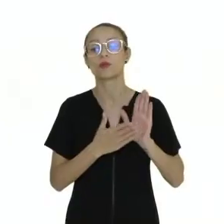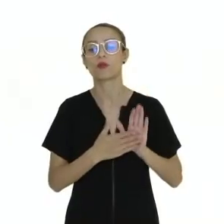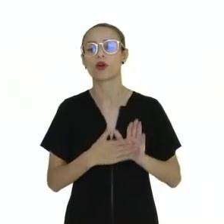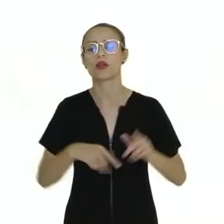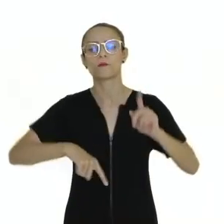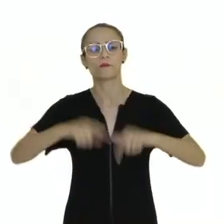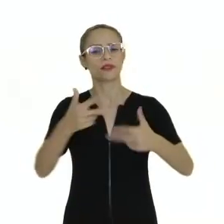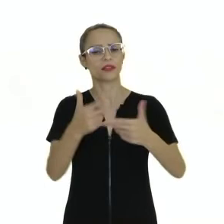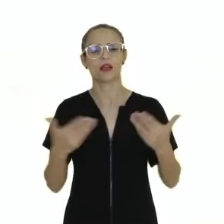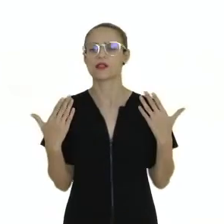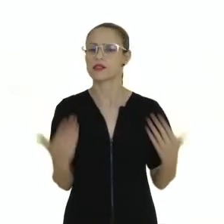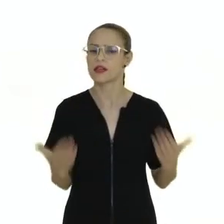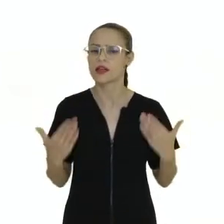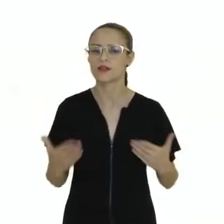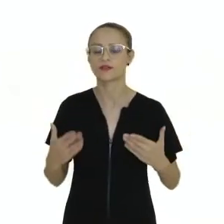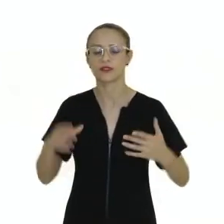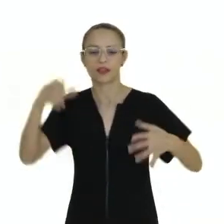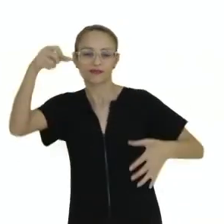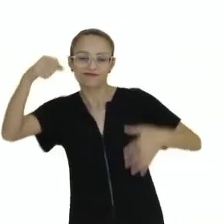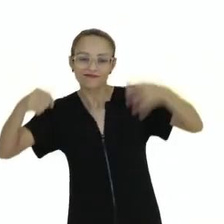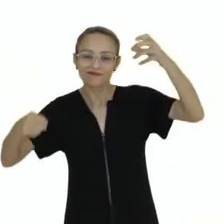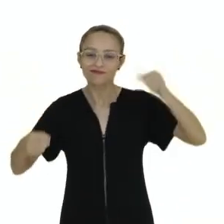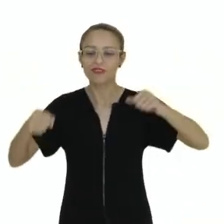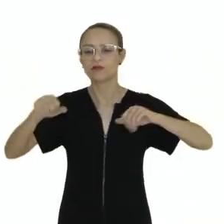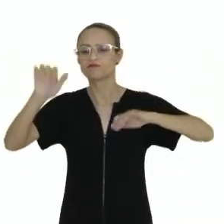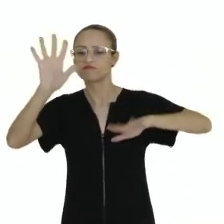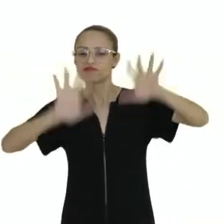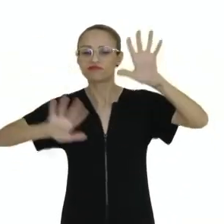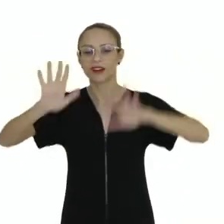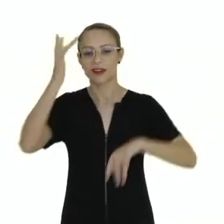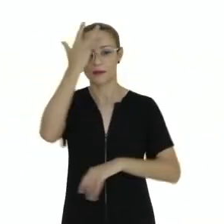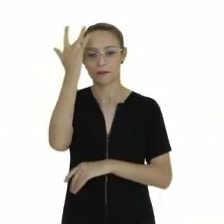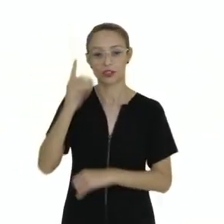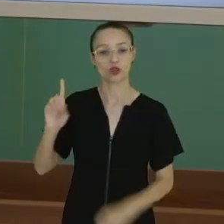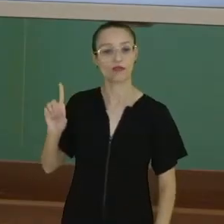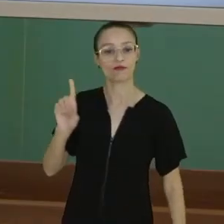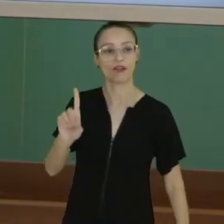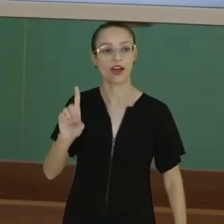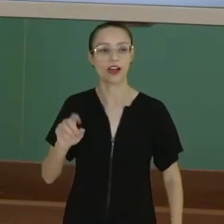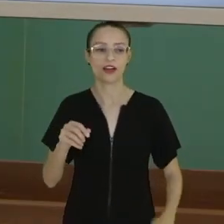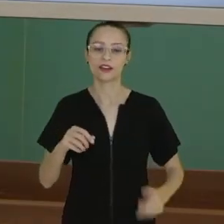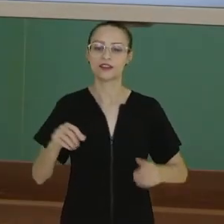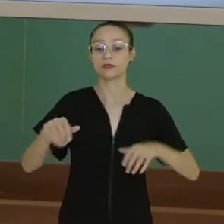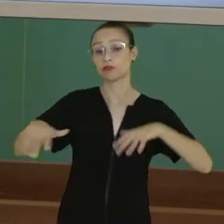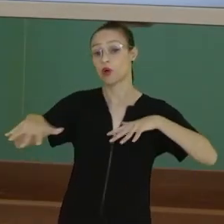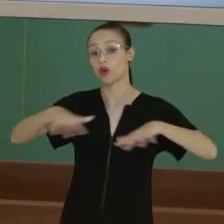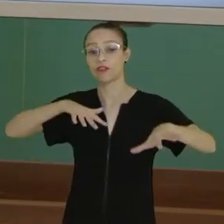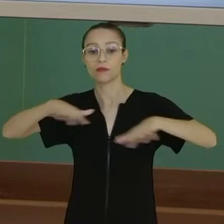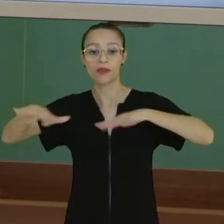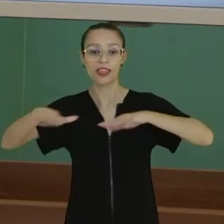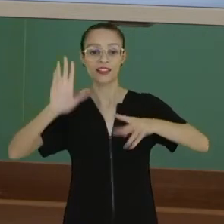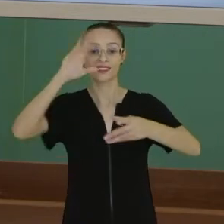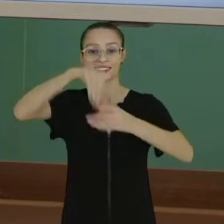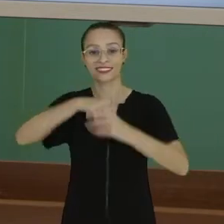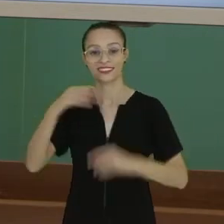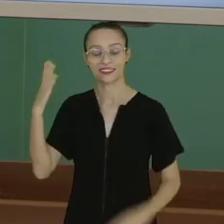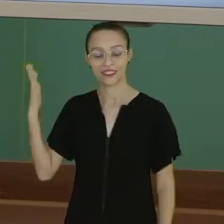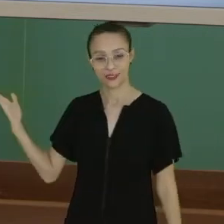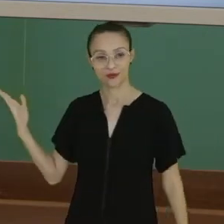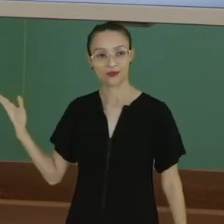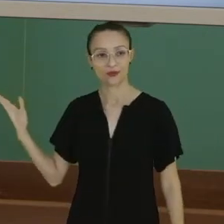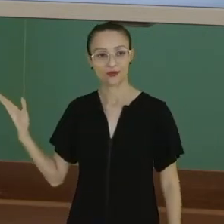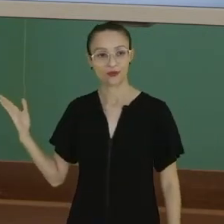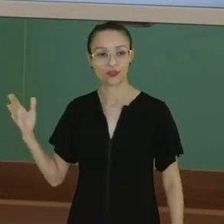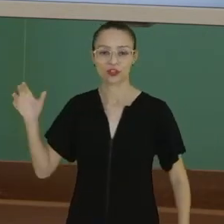a interação, né? Com essas formas aqui geométricas. O público entra ali e se movimenta, né? Esse